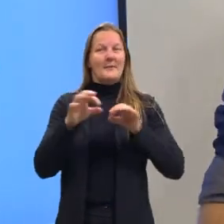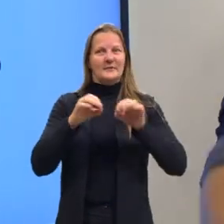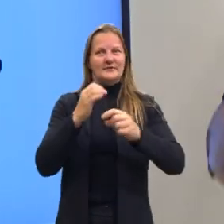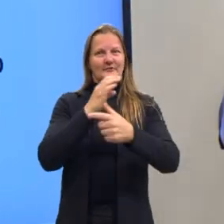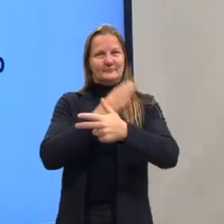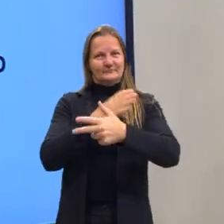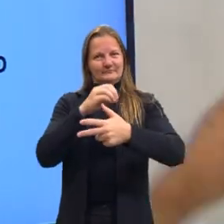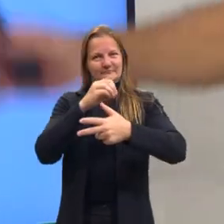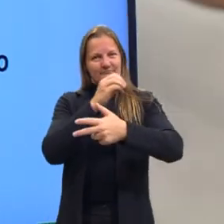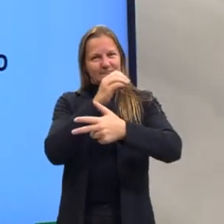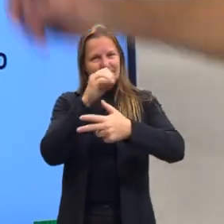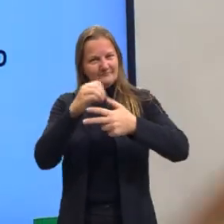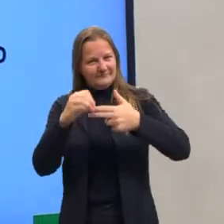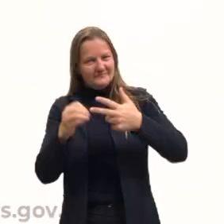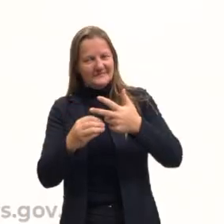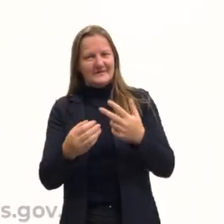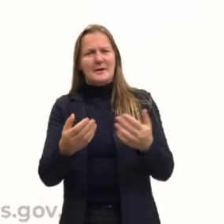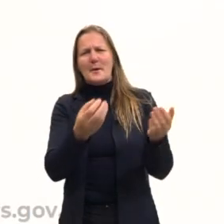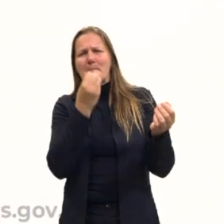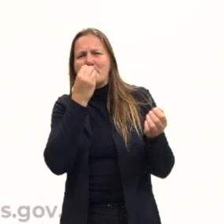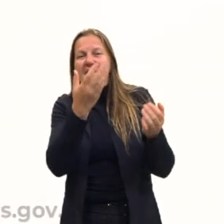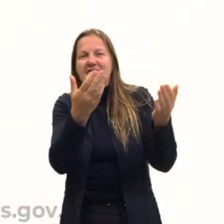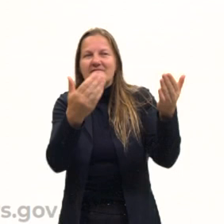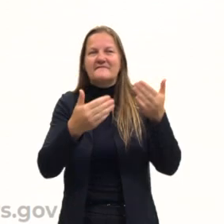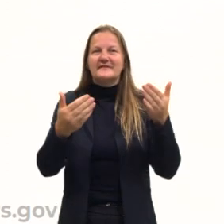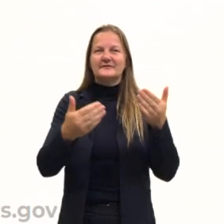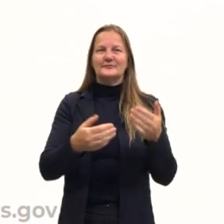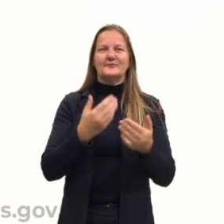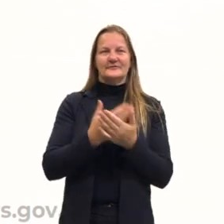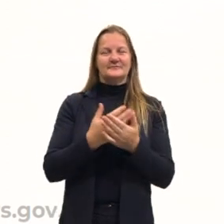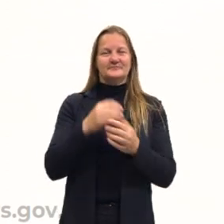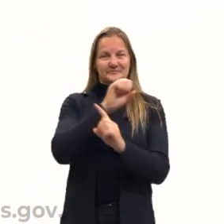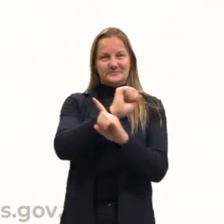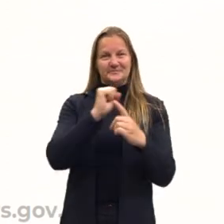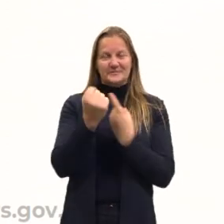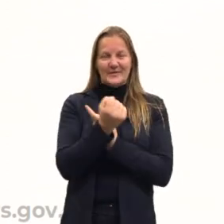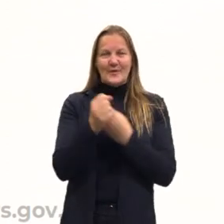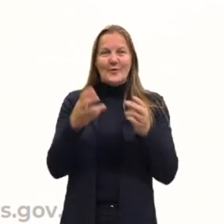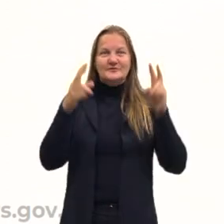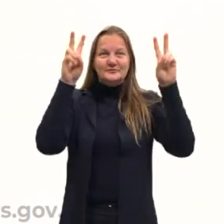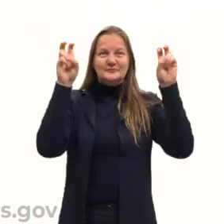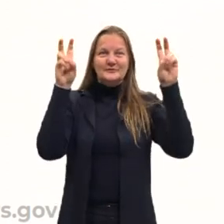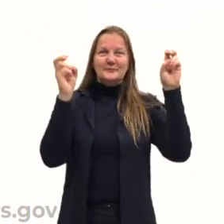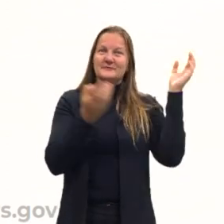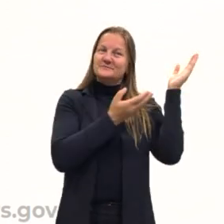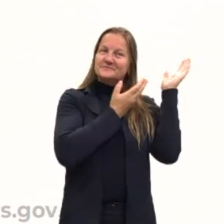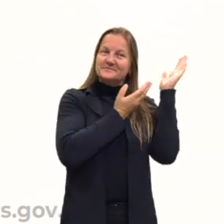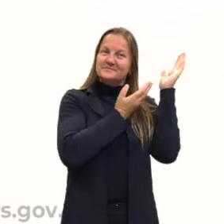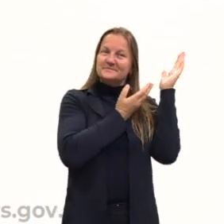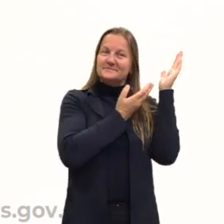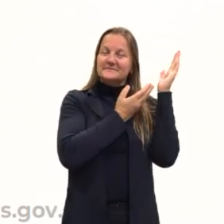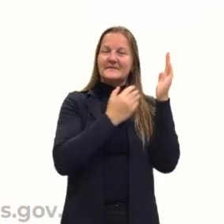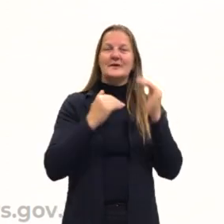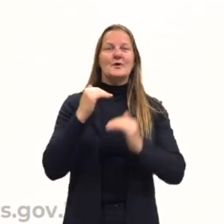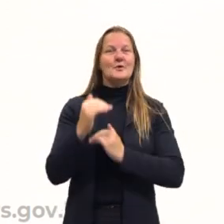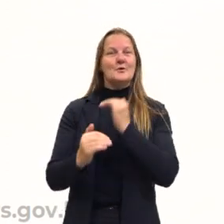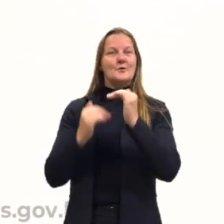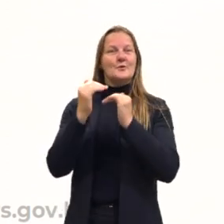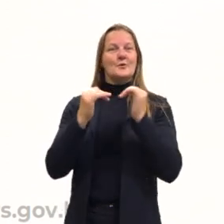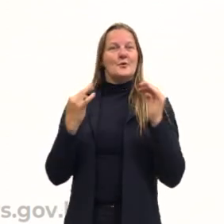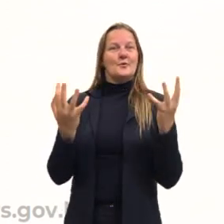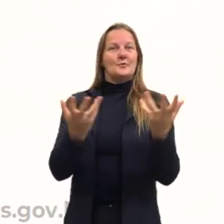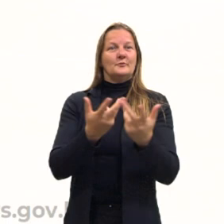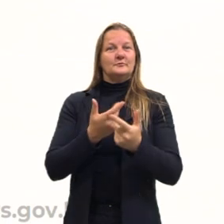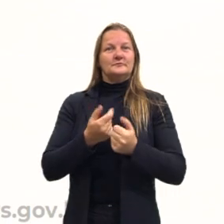pré-ENEM. Então, bem-vindo a mais uma aula de sociologia. Hoje vamos abordar a temática modernização na